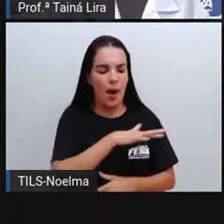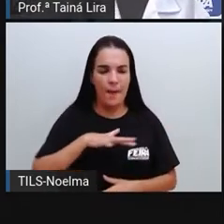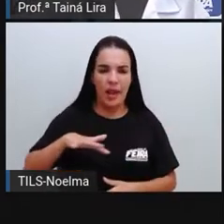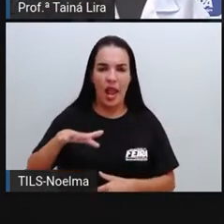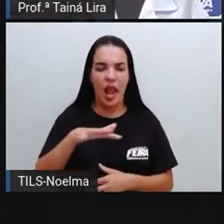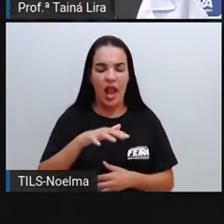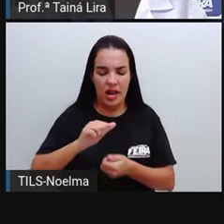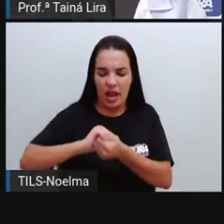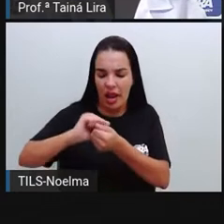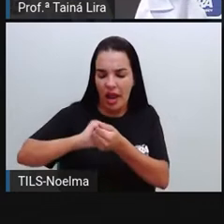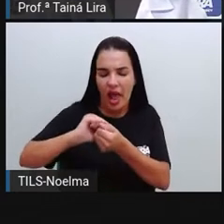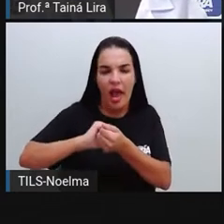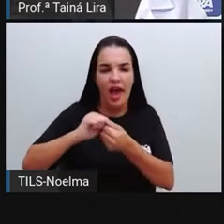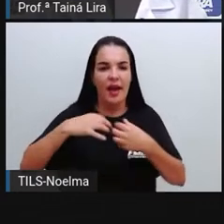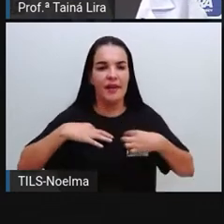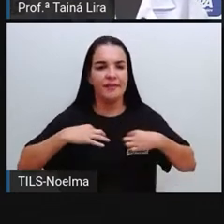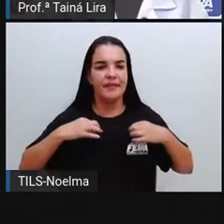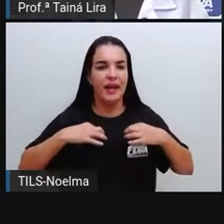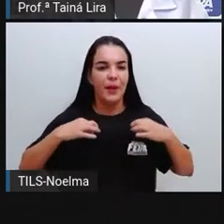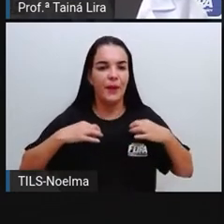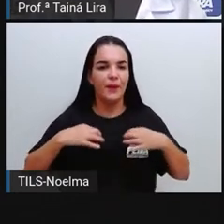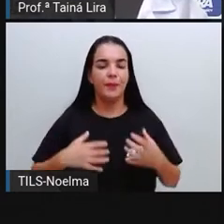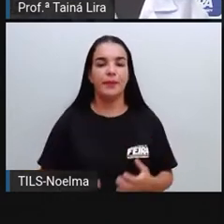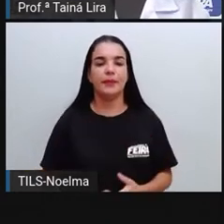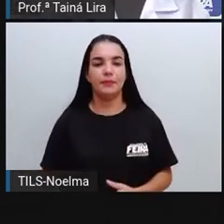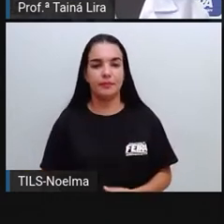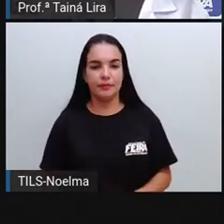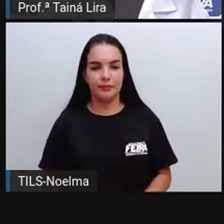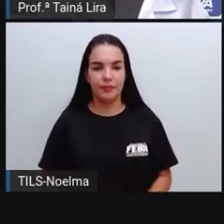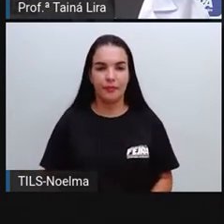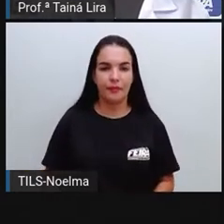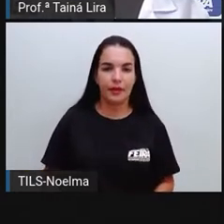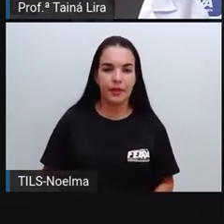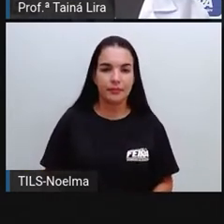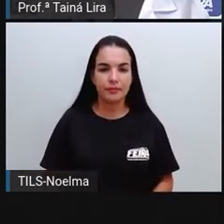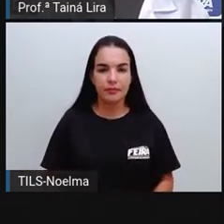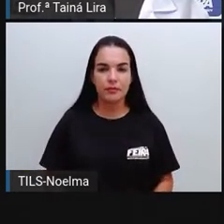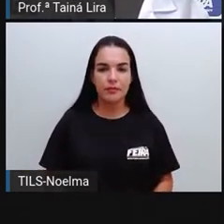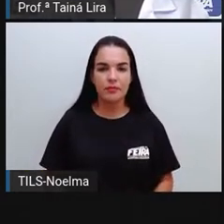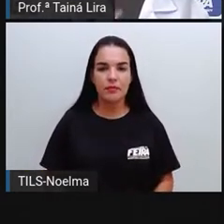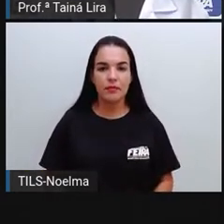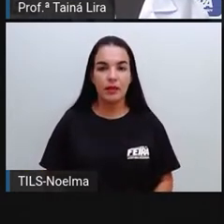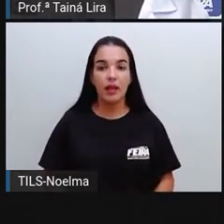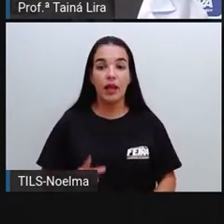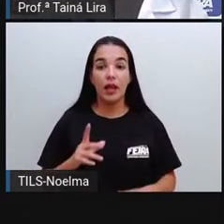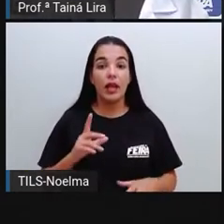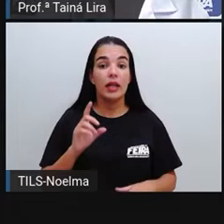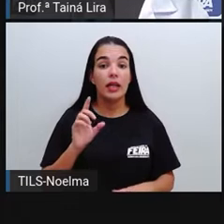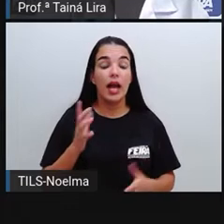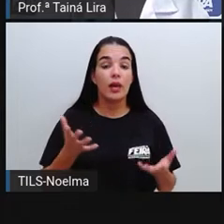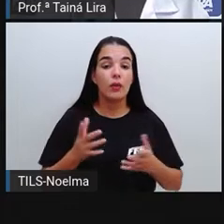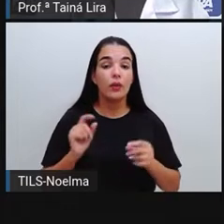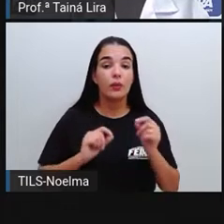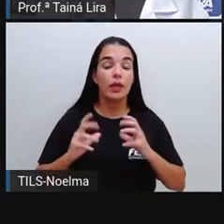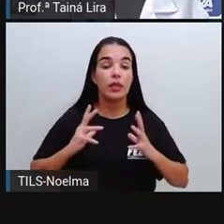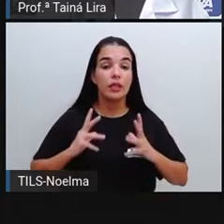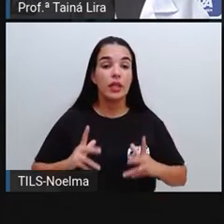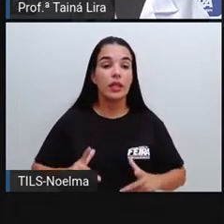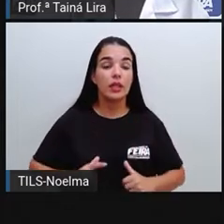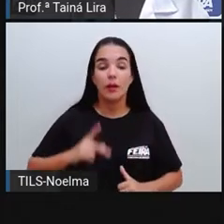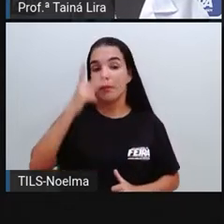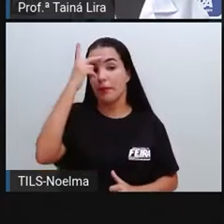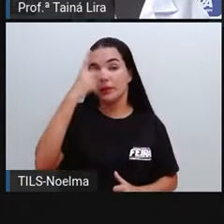fazer ali a higiene do ambiente, a higiene da roupa, tá? E de higiene pessoal, o foi que Joana comprou?